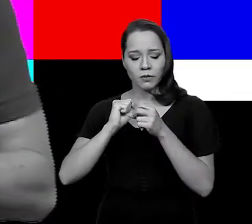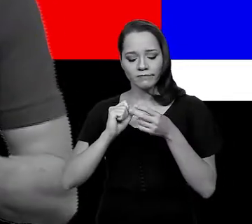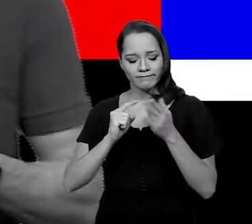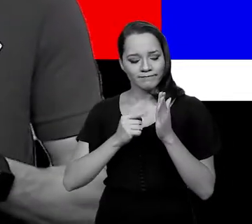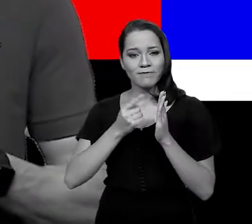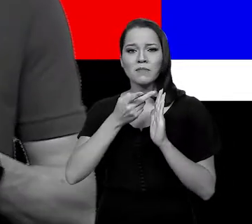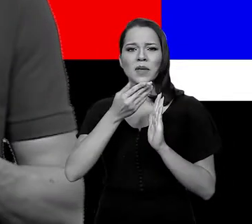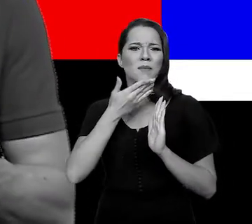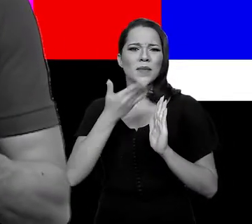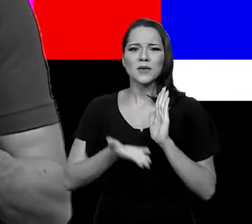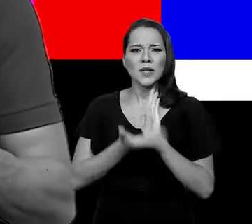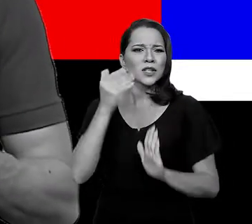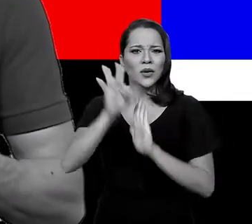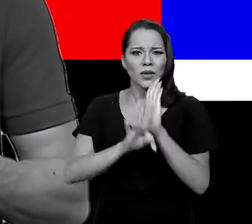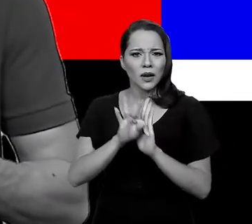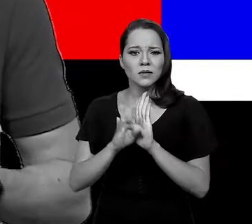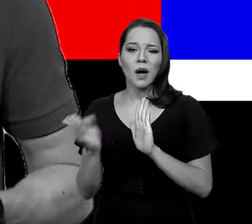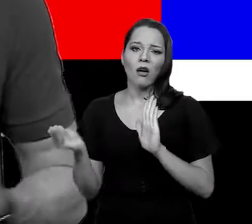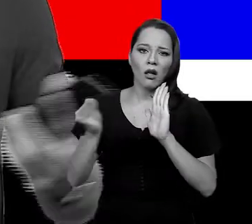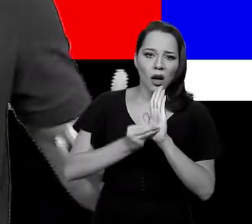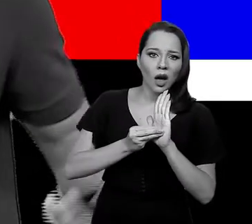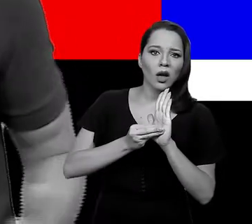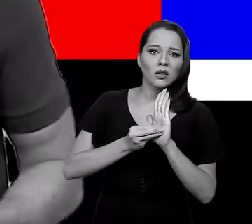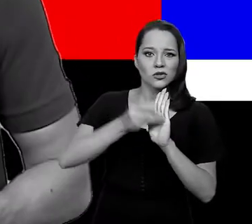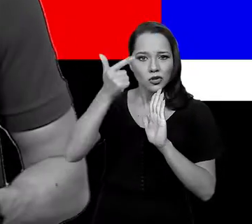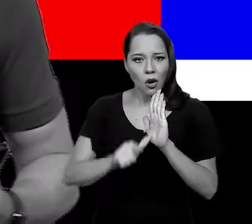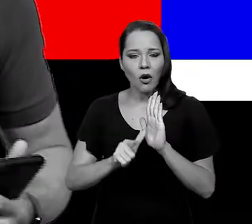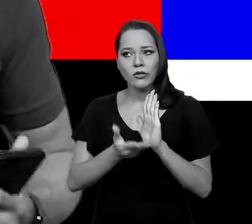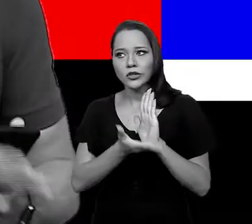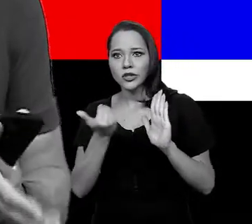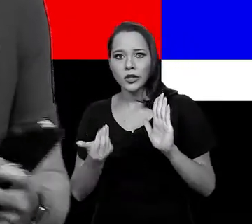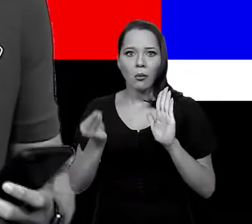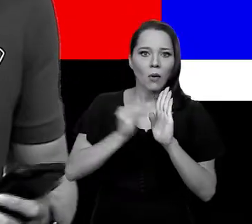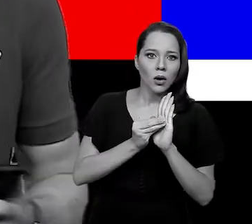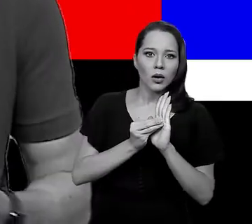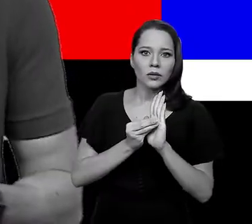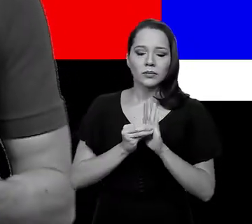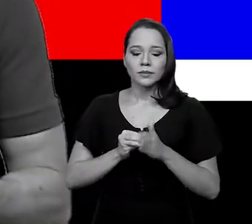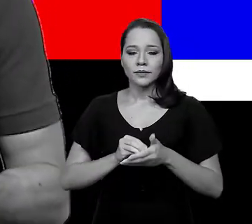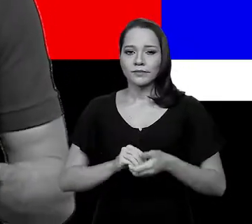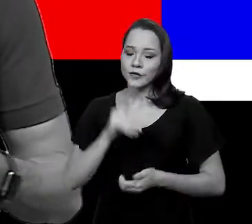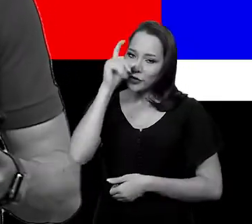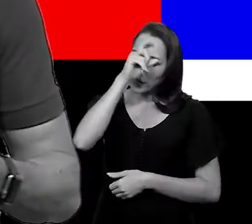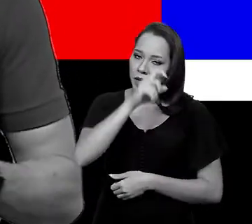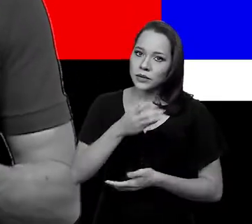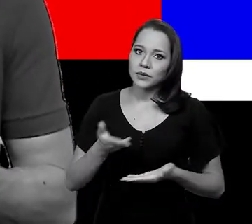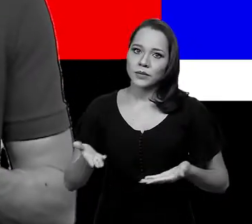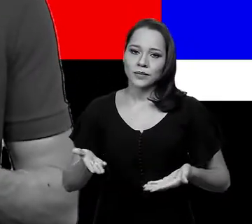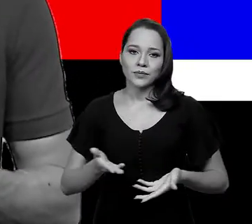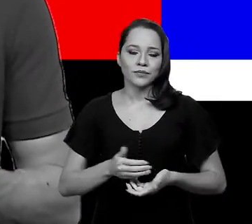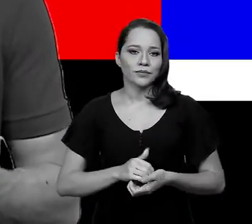Badminton, judô... Os caras pedem pra cortar o texto, os caras pedem pra cortar o texto, depois pedem pra colocar no texto...